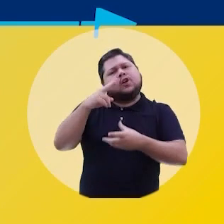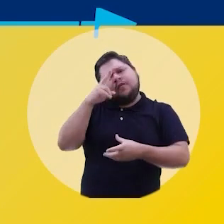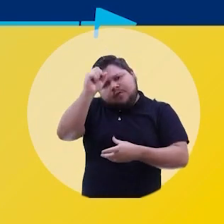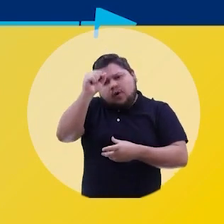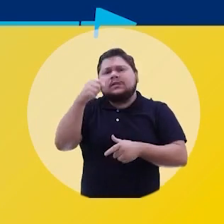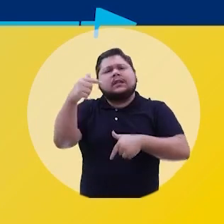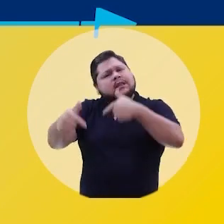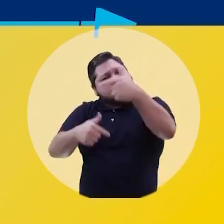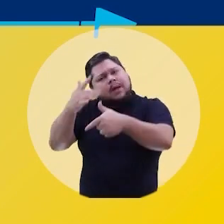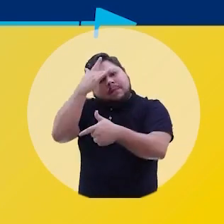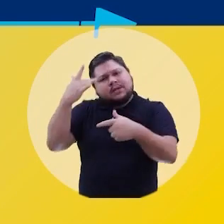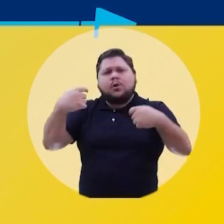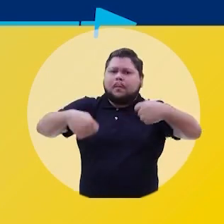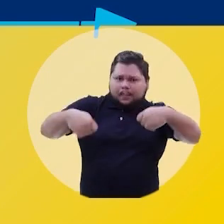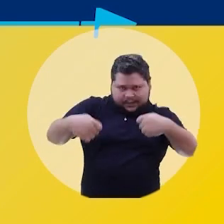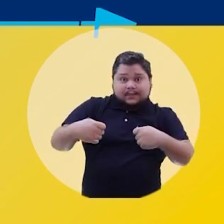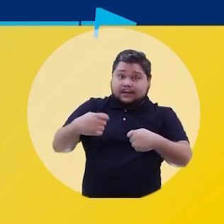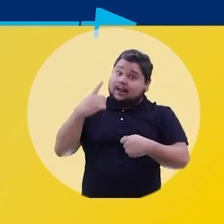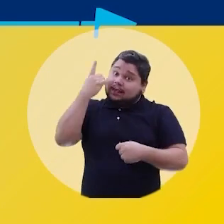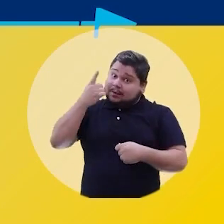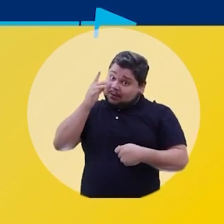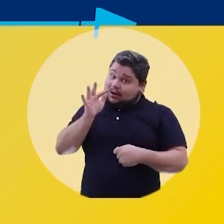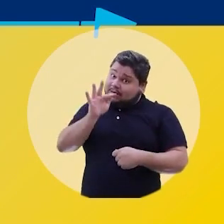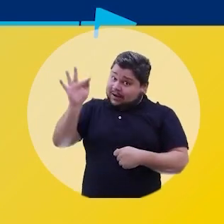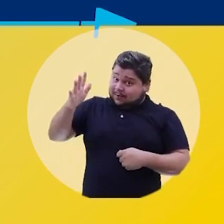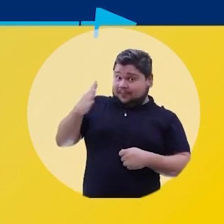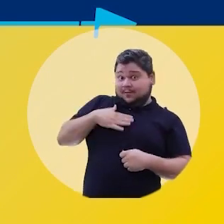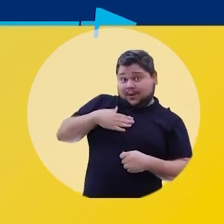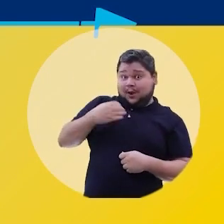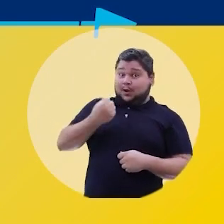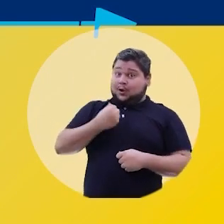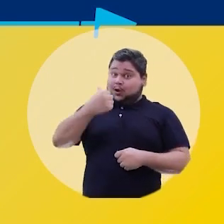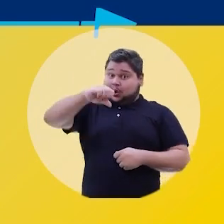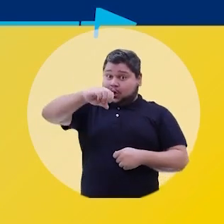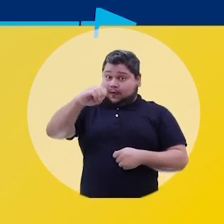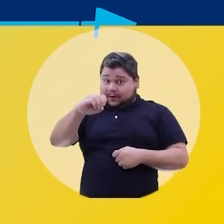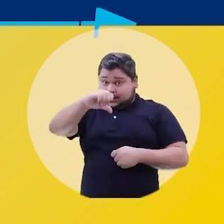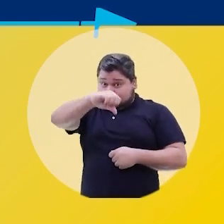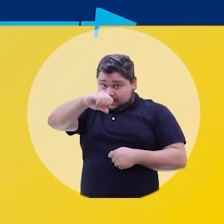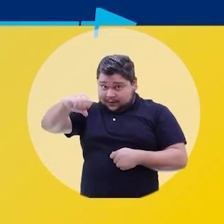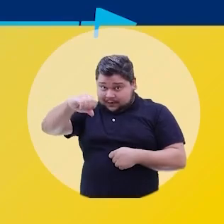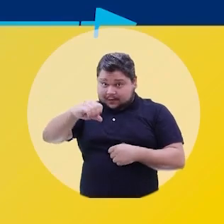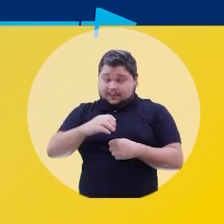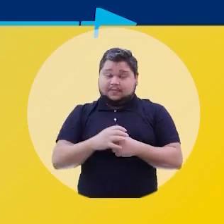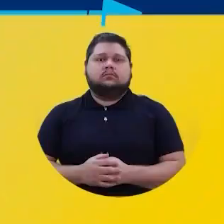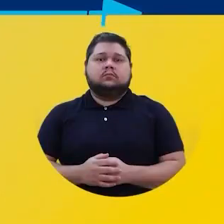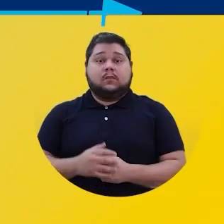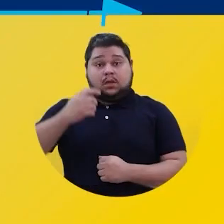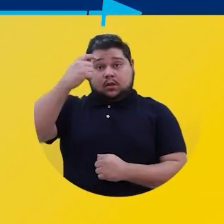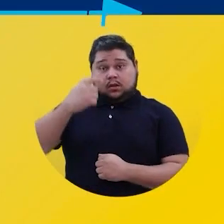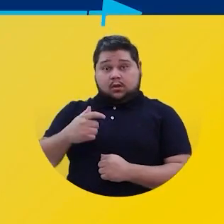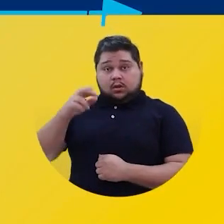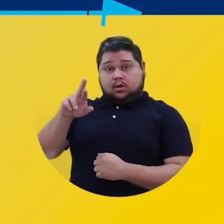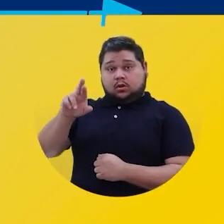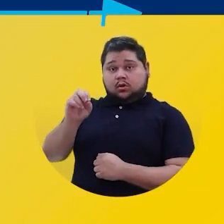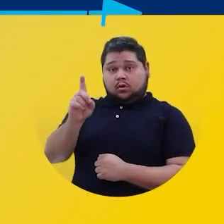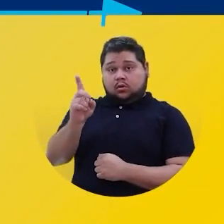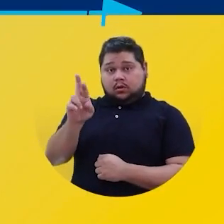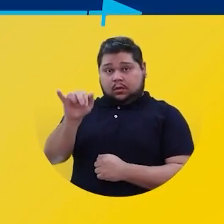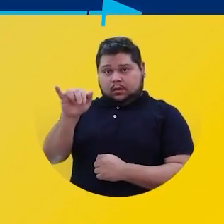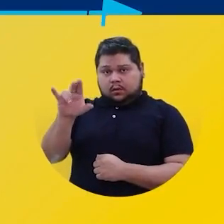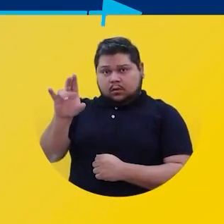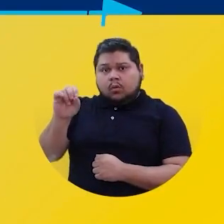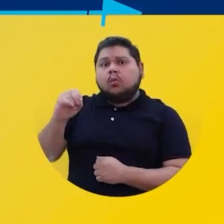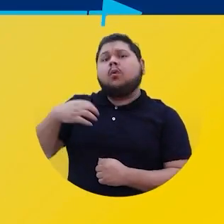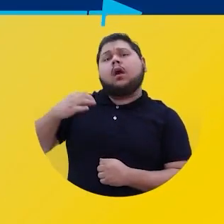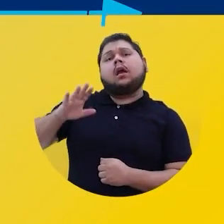mulher trabalhando por quem mais precisa. Deputada federal, Geisiane Silva, 90-99. Olá, eu sou Rodrigo Dazaele,